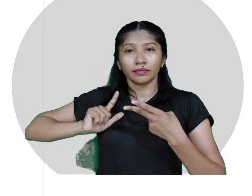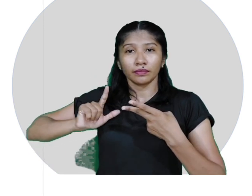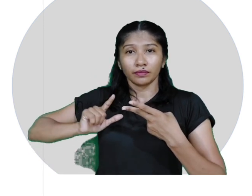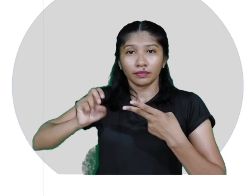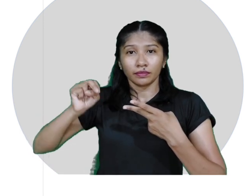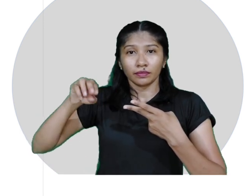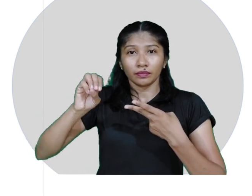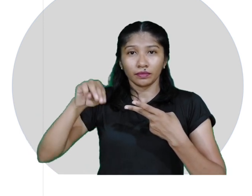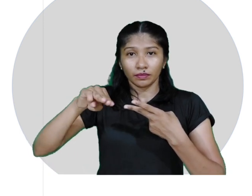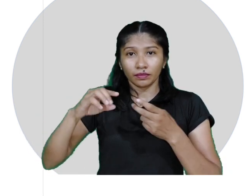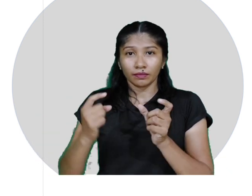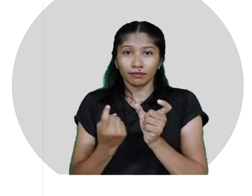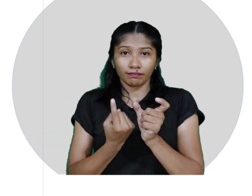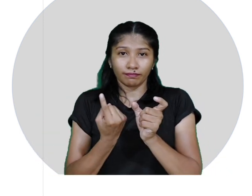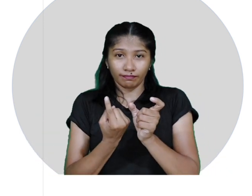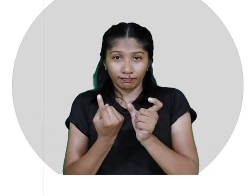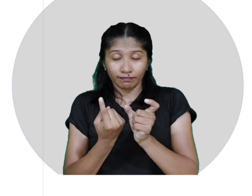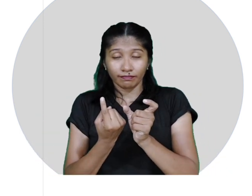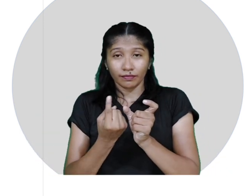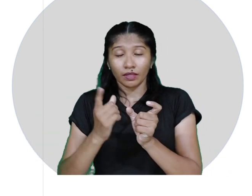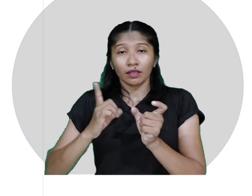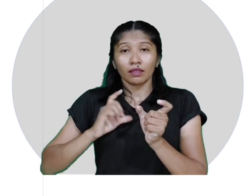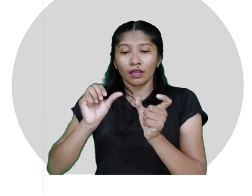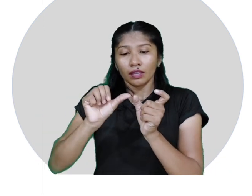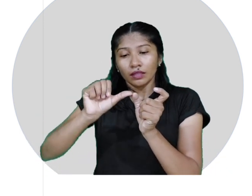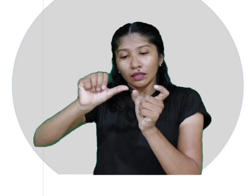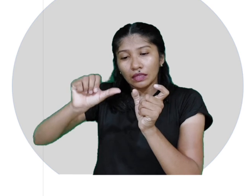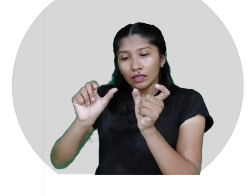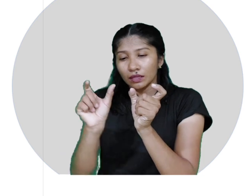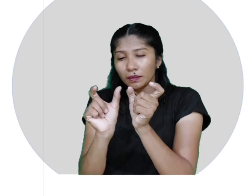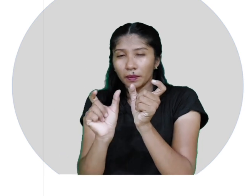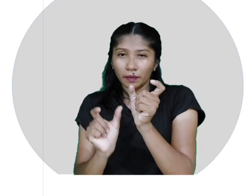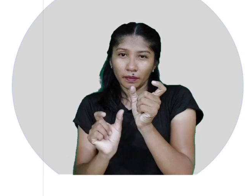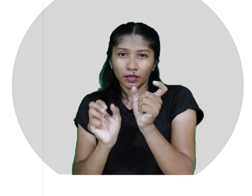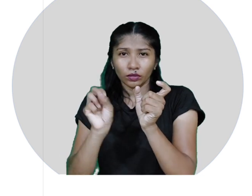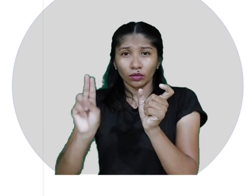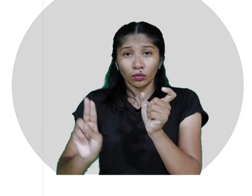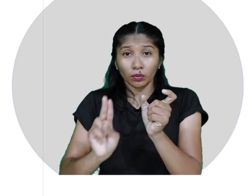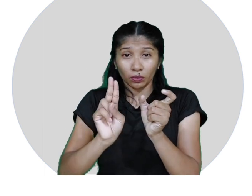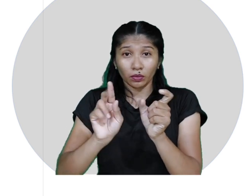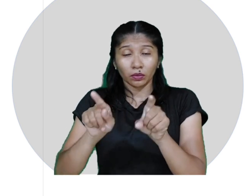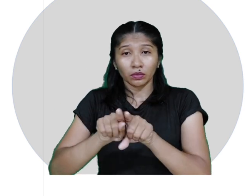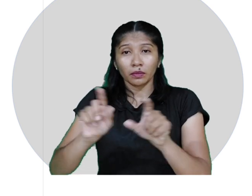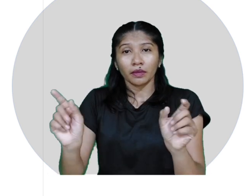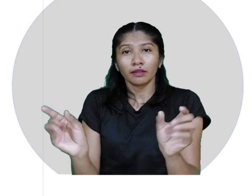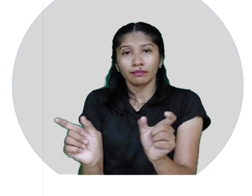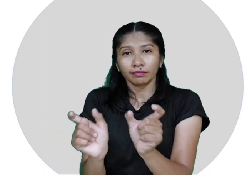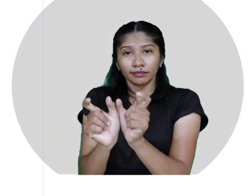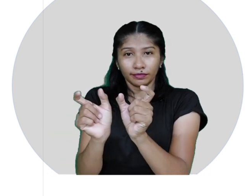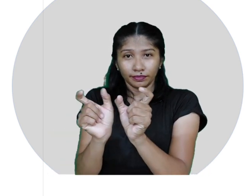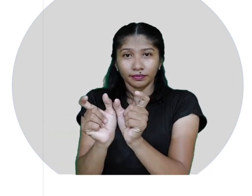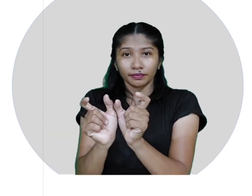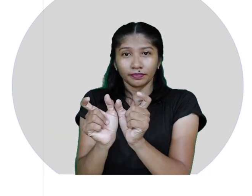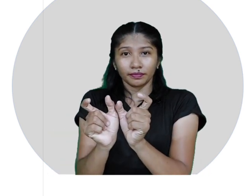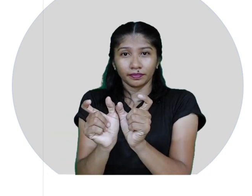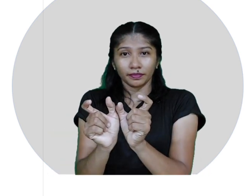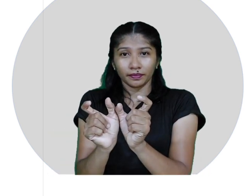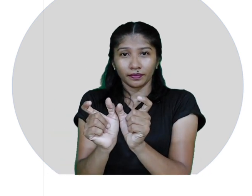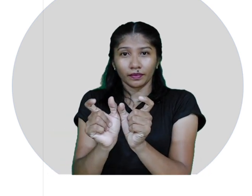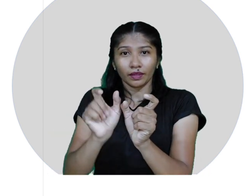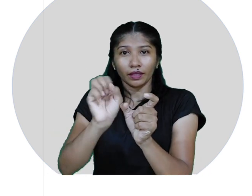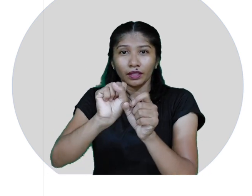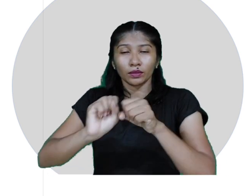nominativo singular, com a desinência apenas em u, e compõem-se, nomeadamente, de